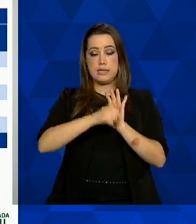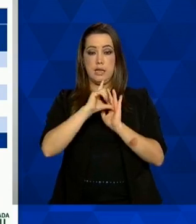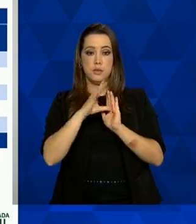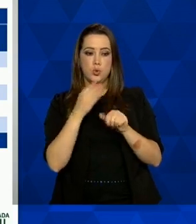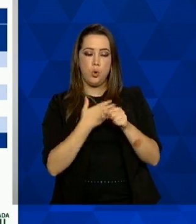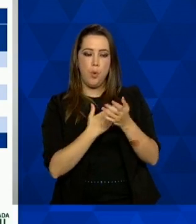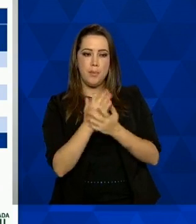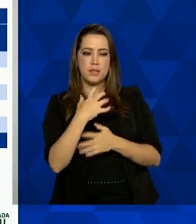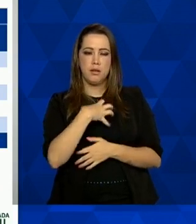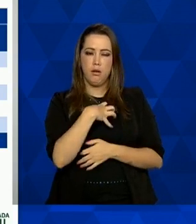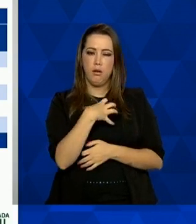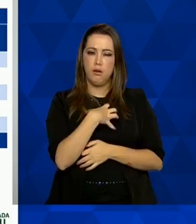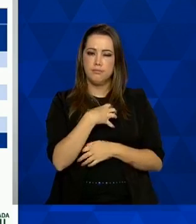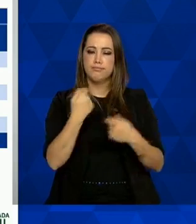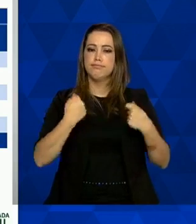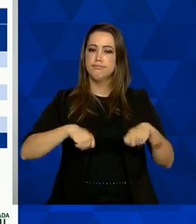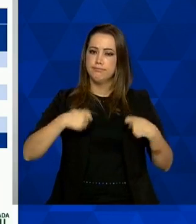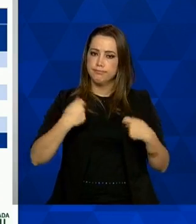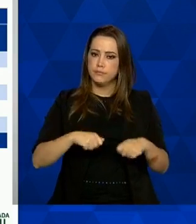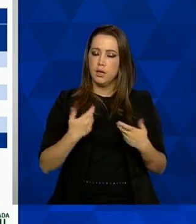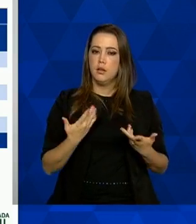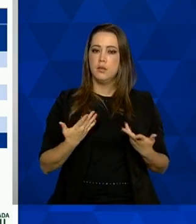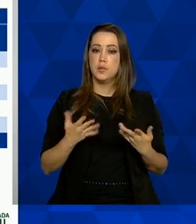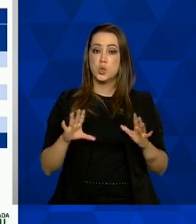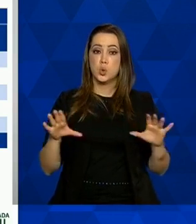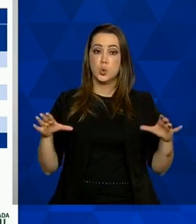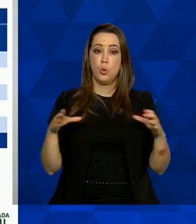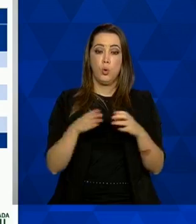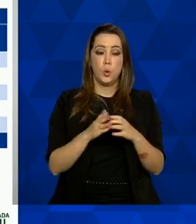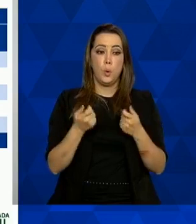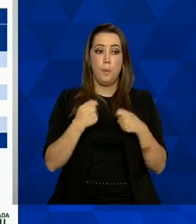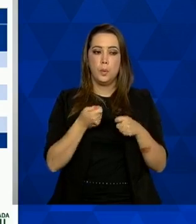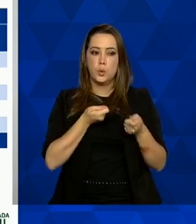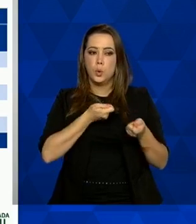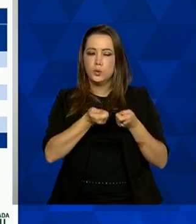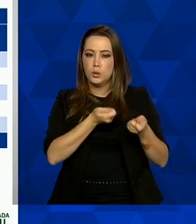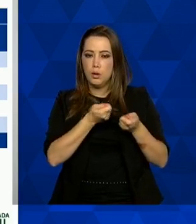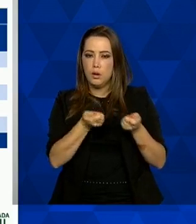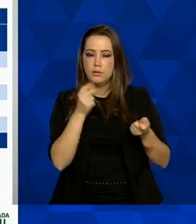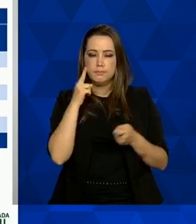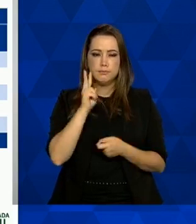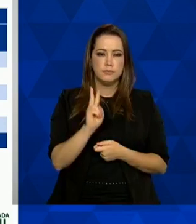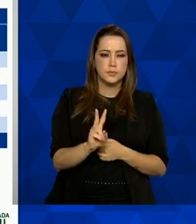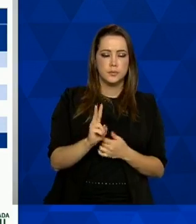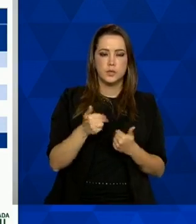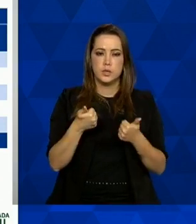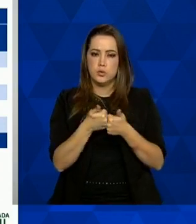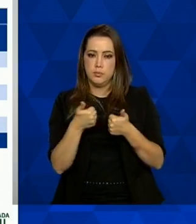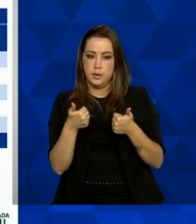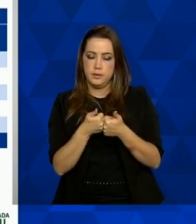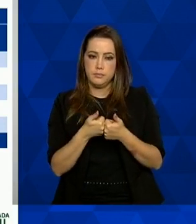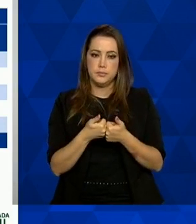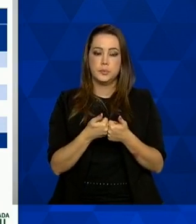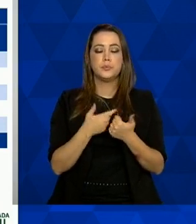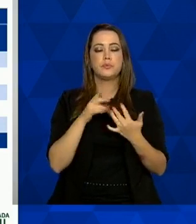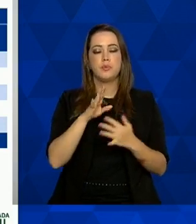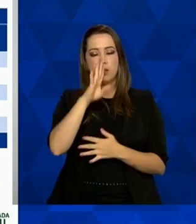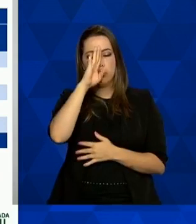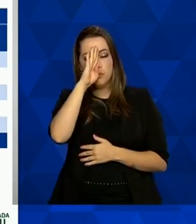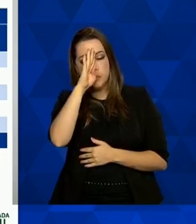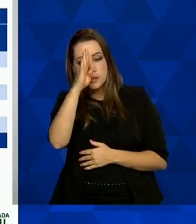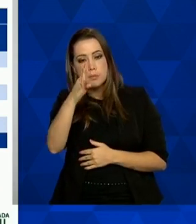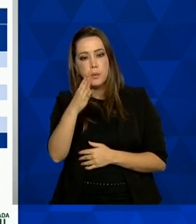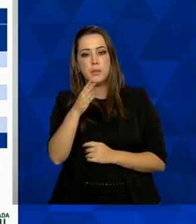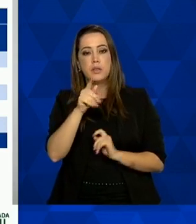elas são alvo da vigilância epidemiológica ela precisa ser monitorada essas pessoas precisam ser monitoradas principalmente